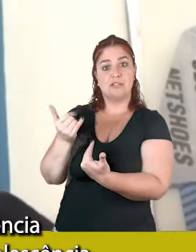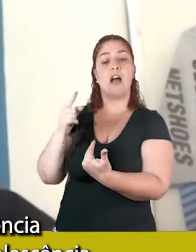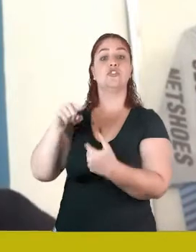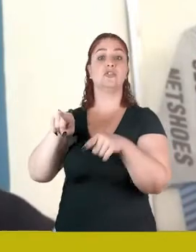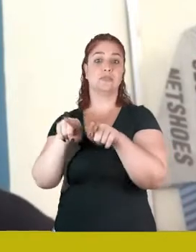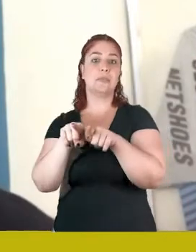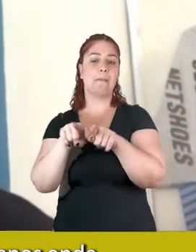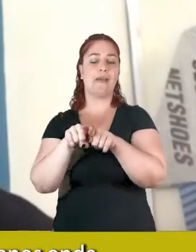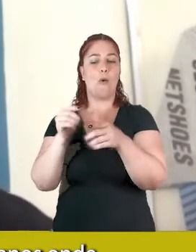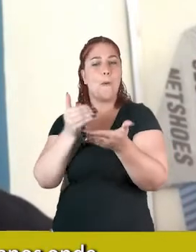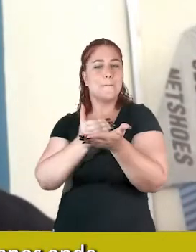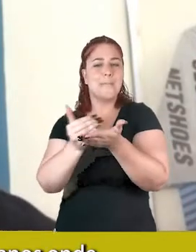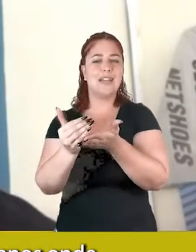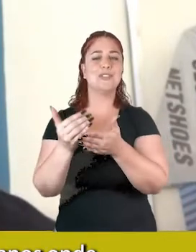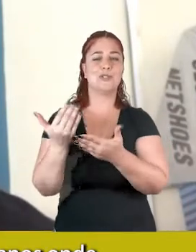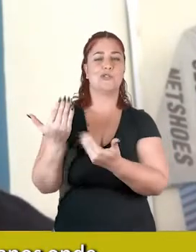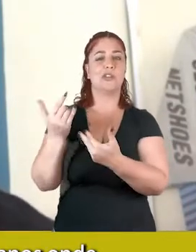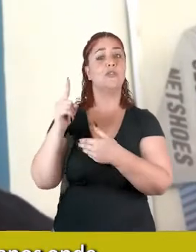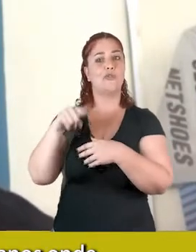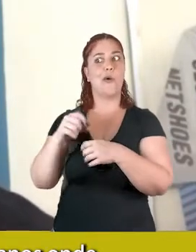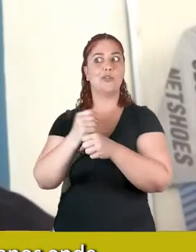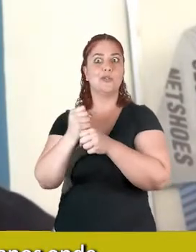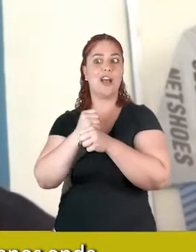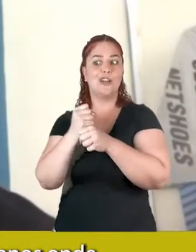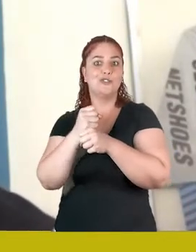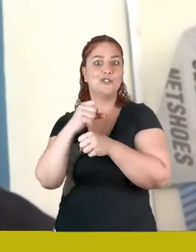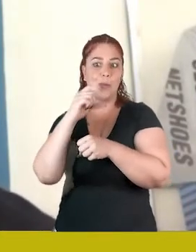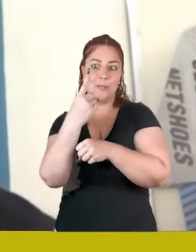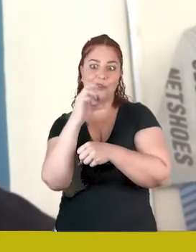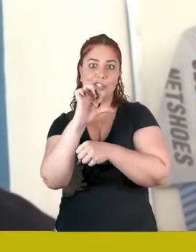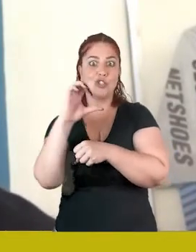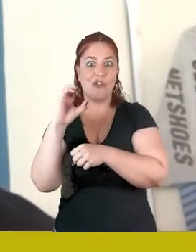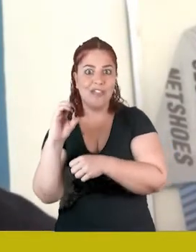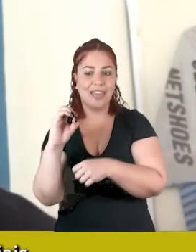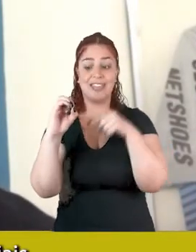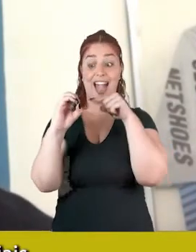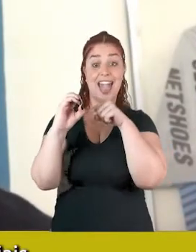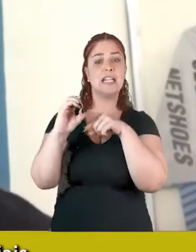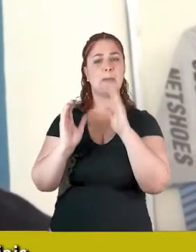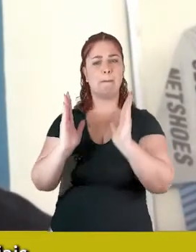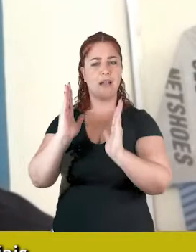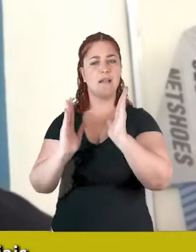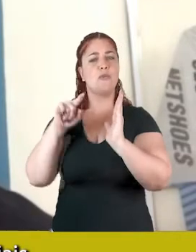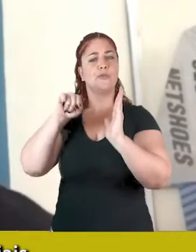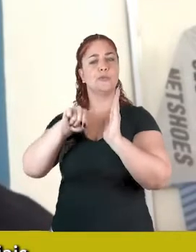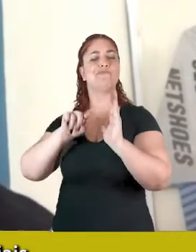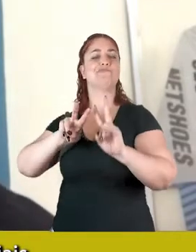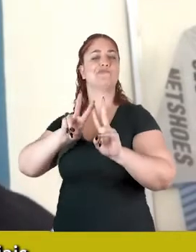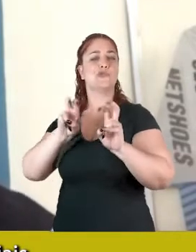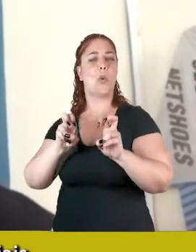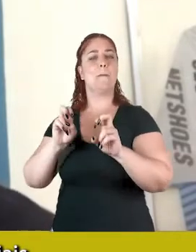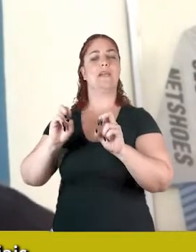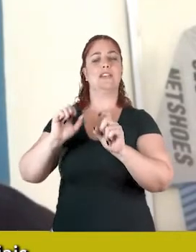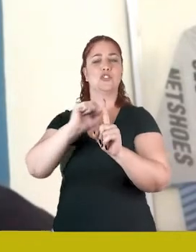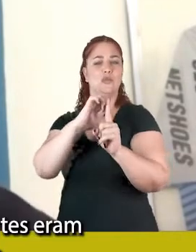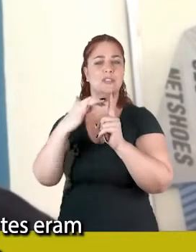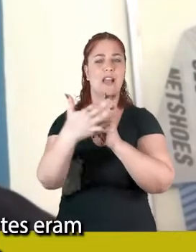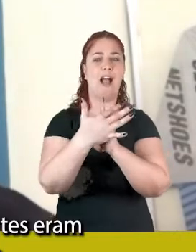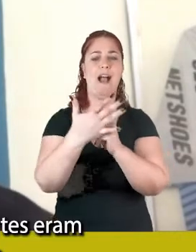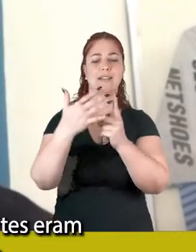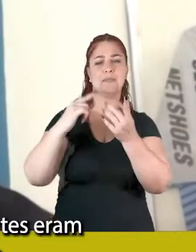adolescência foi nos anos 90, né? E era um ano onde as questões sociais,